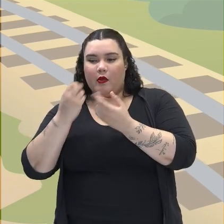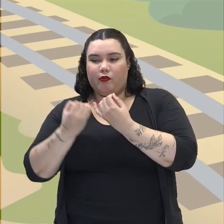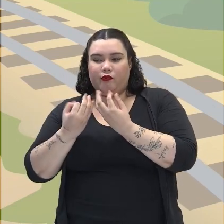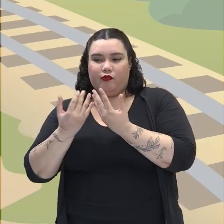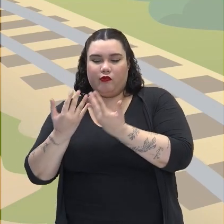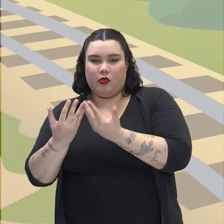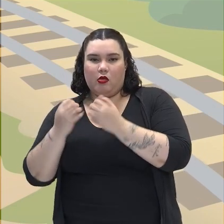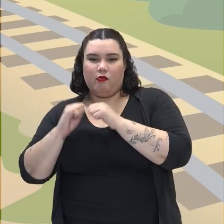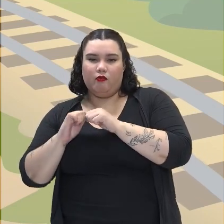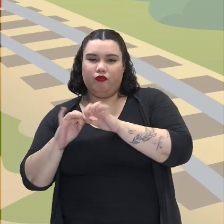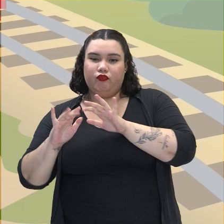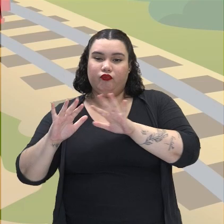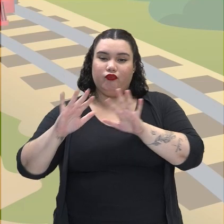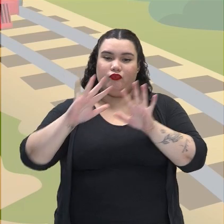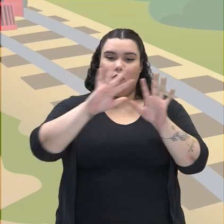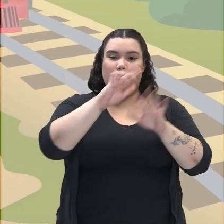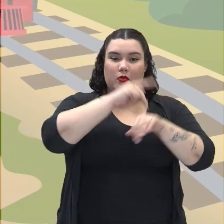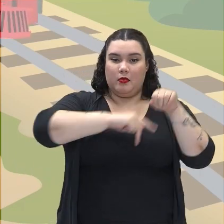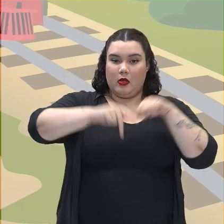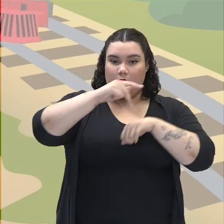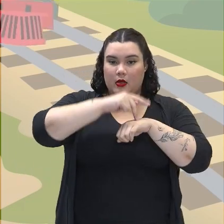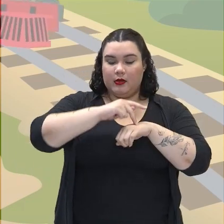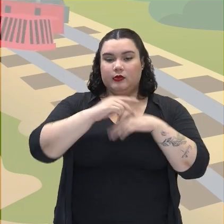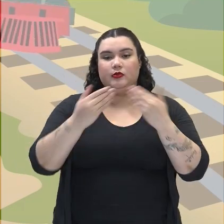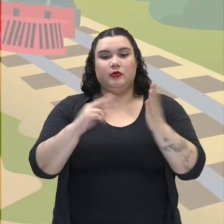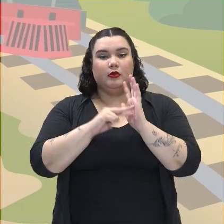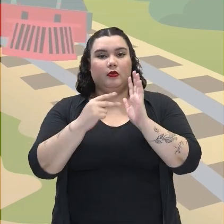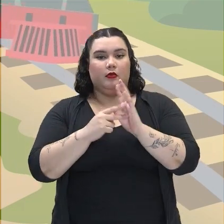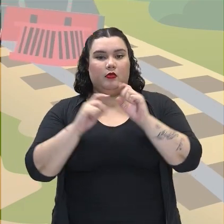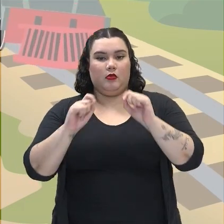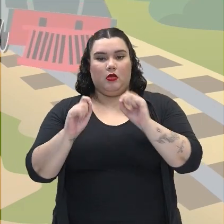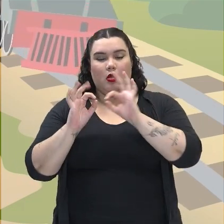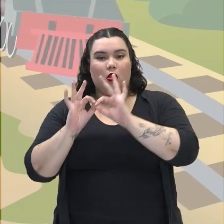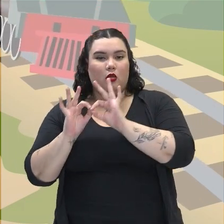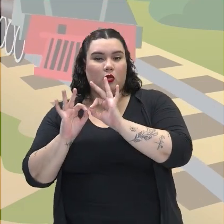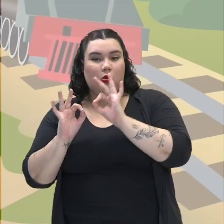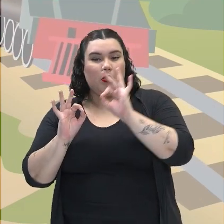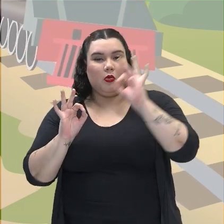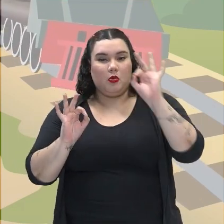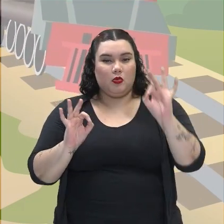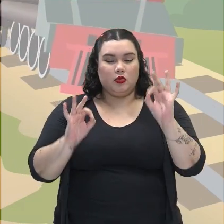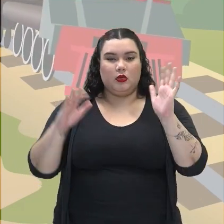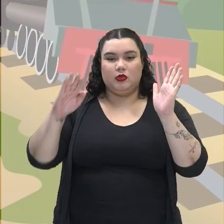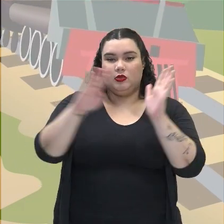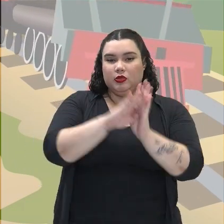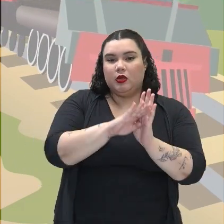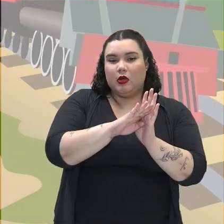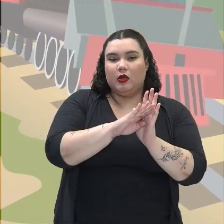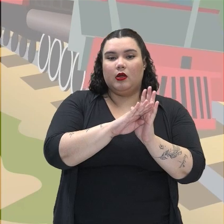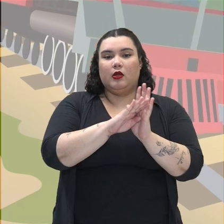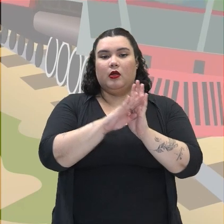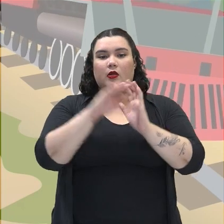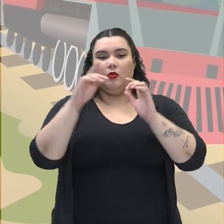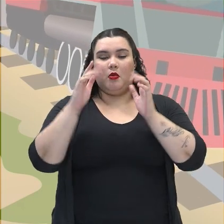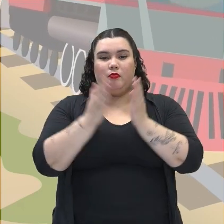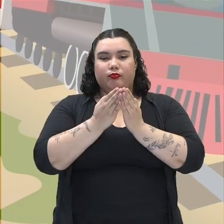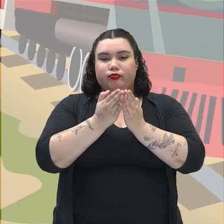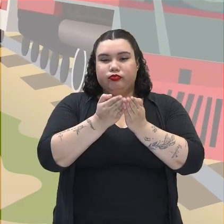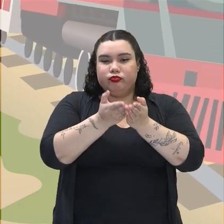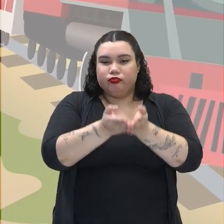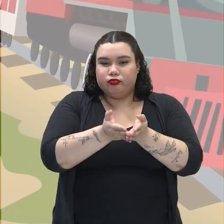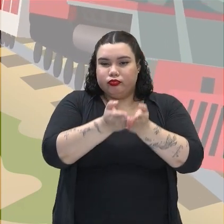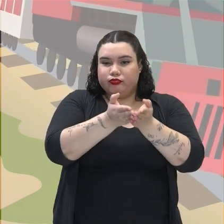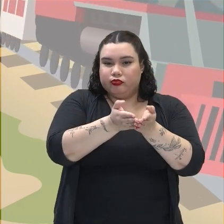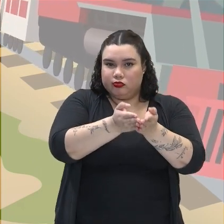do país, isso quer dizer que a distância para transporte desse café até chegar nos barcos ali,